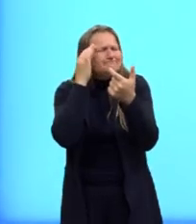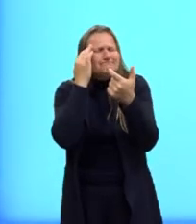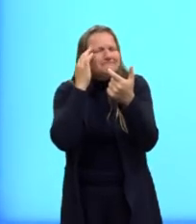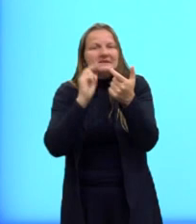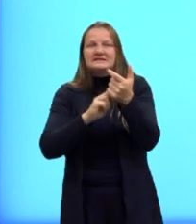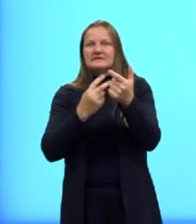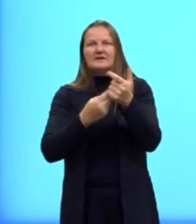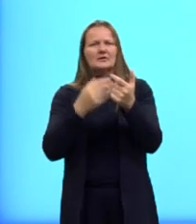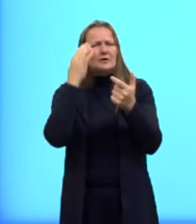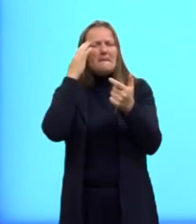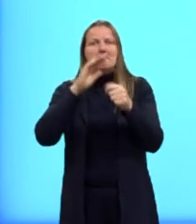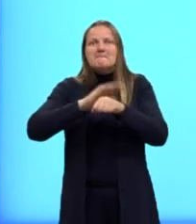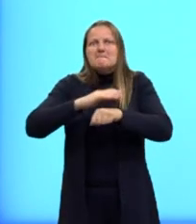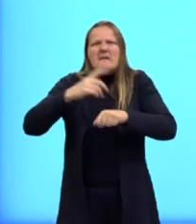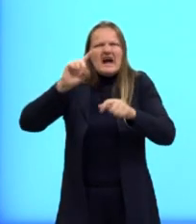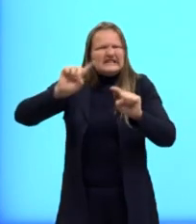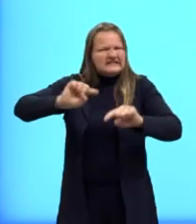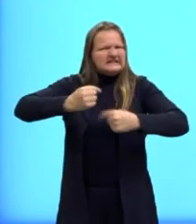mais difícil for